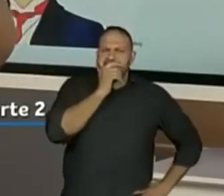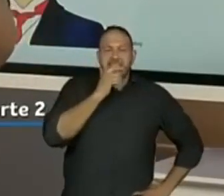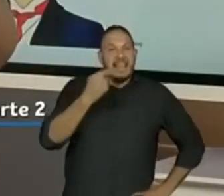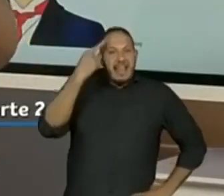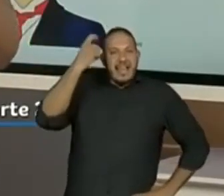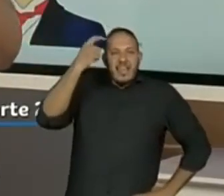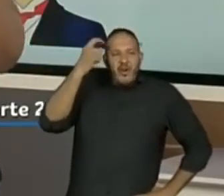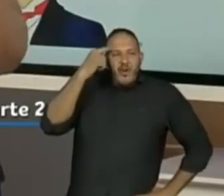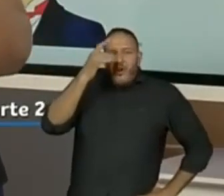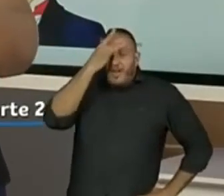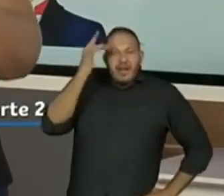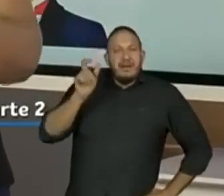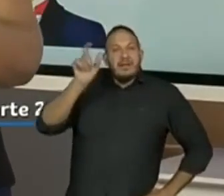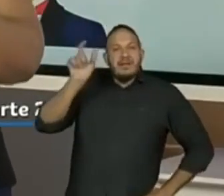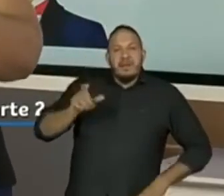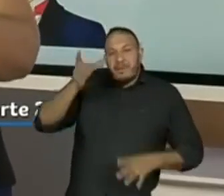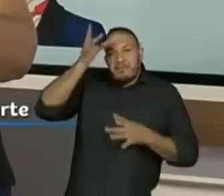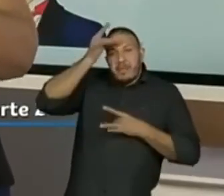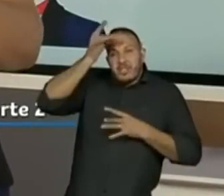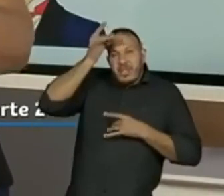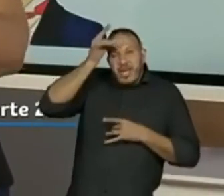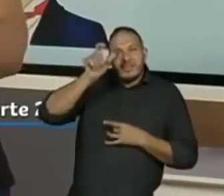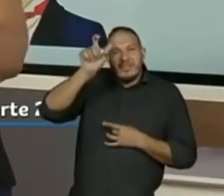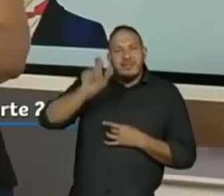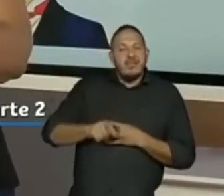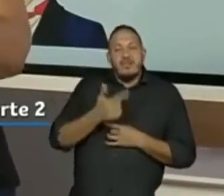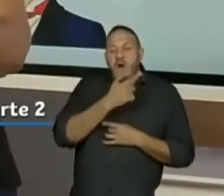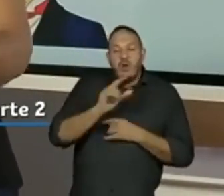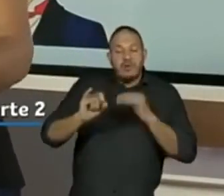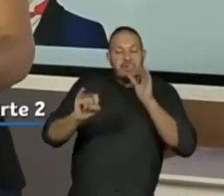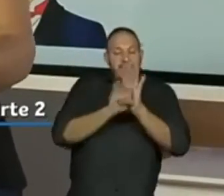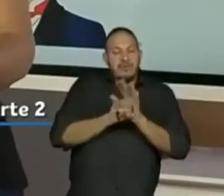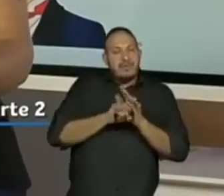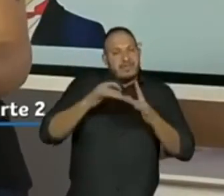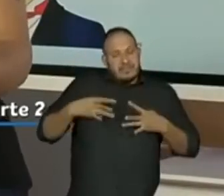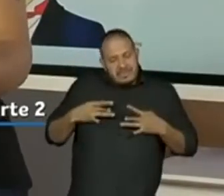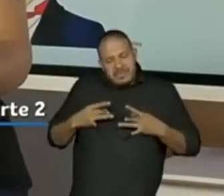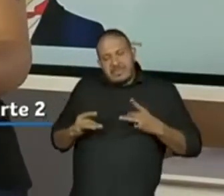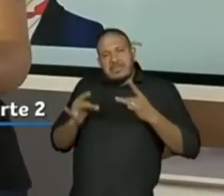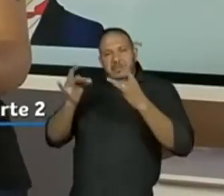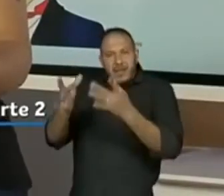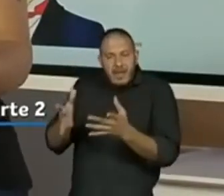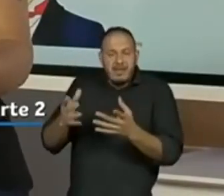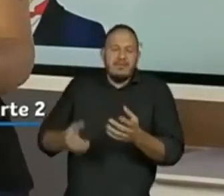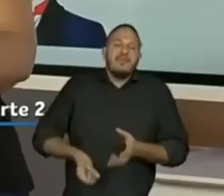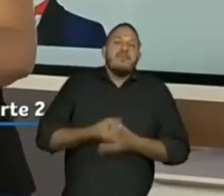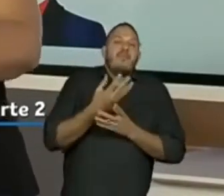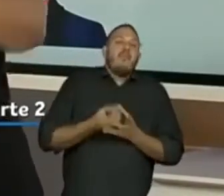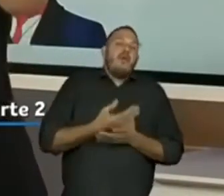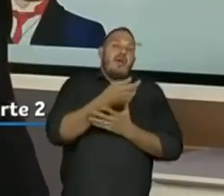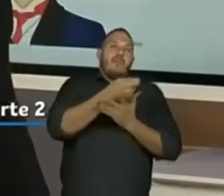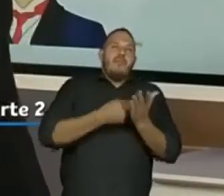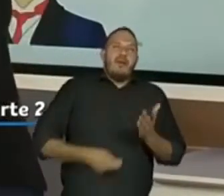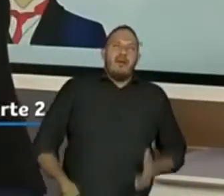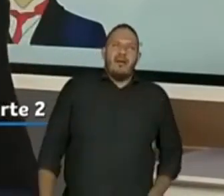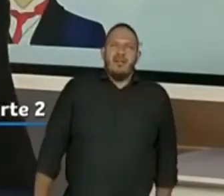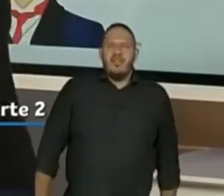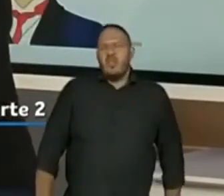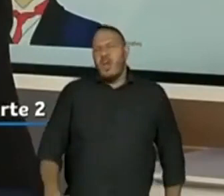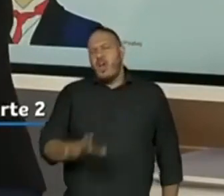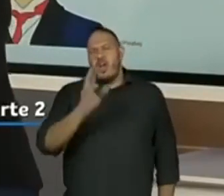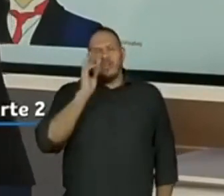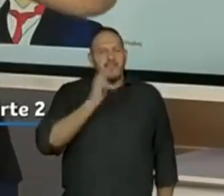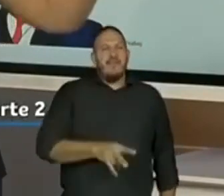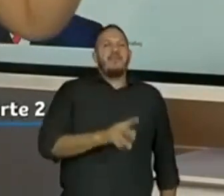porque é como se ele criasse uma outra identidade dele mesmo para produzir poemas. Aí, vão ver muito Fernando